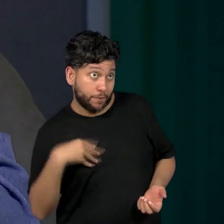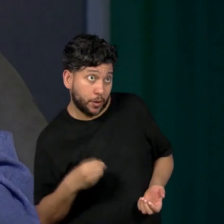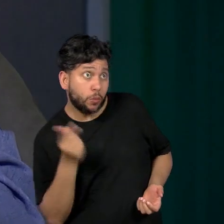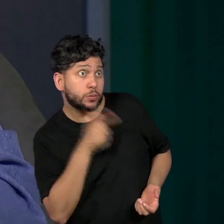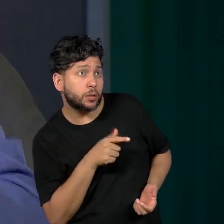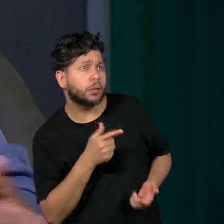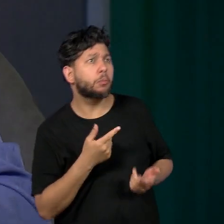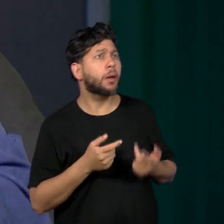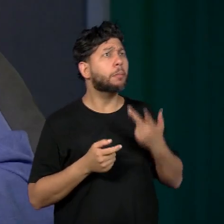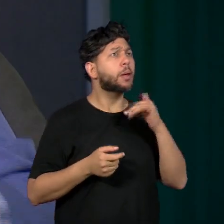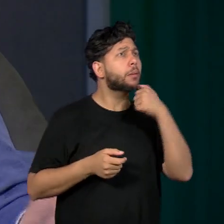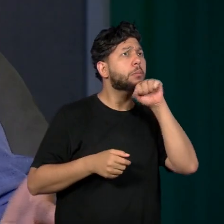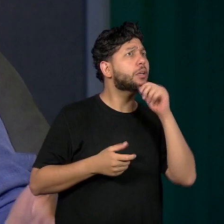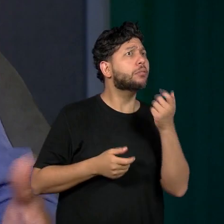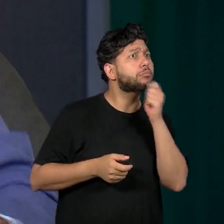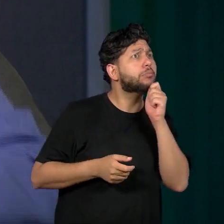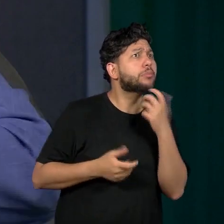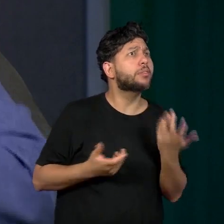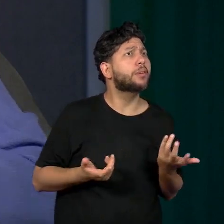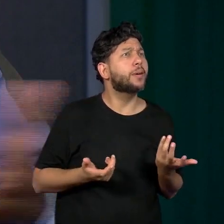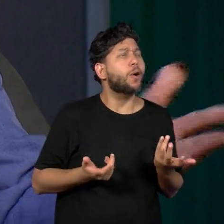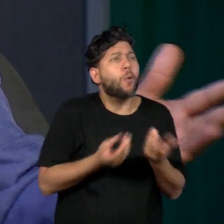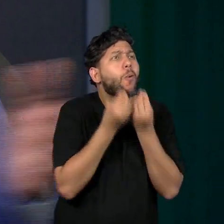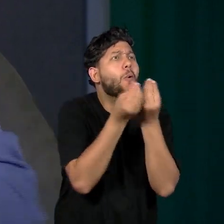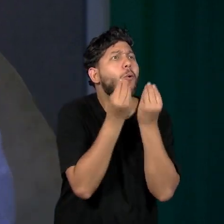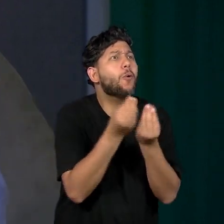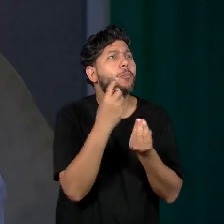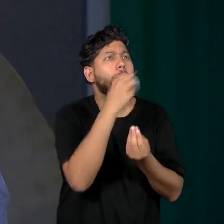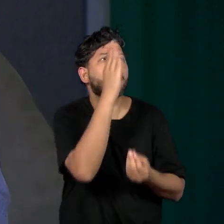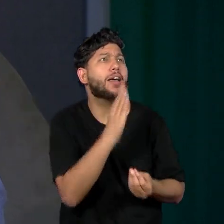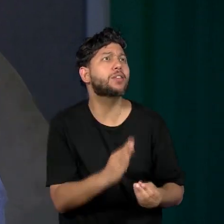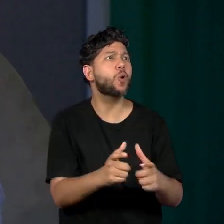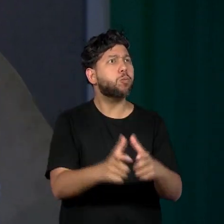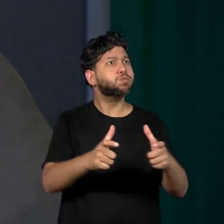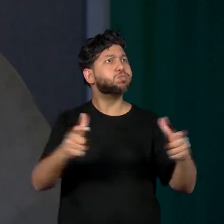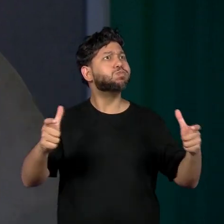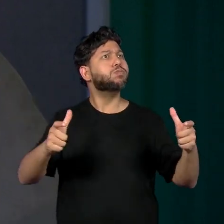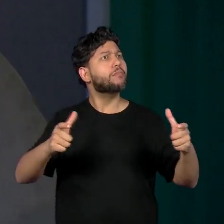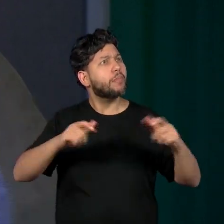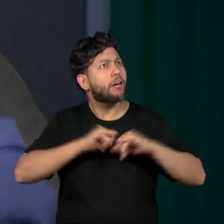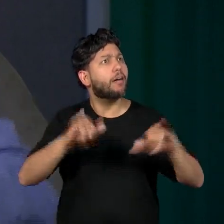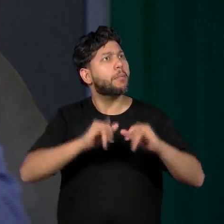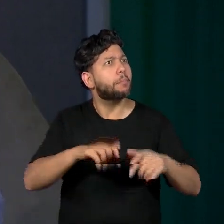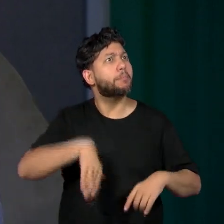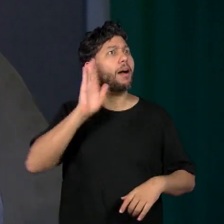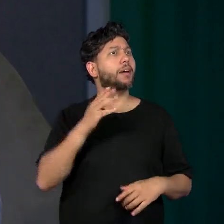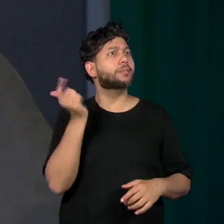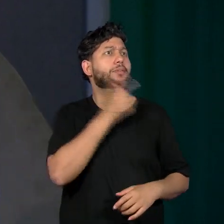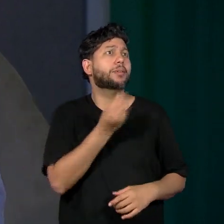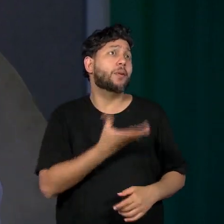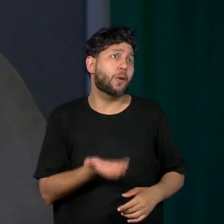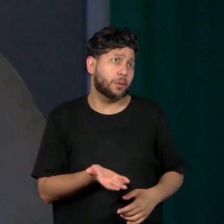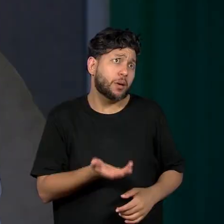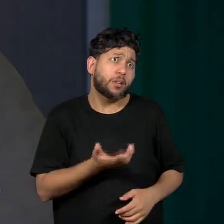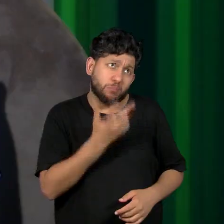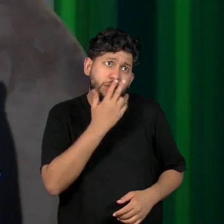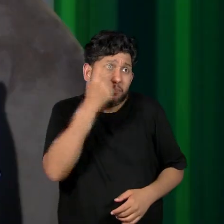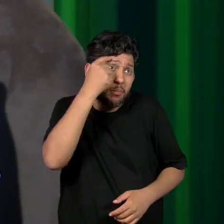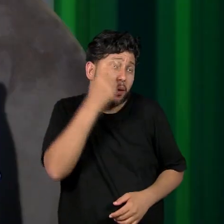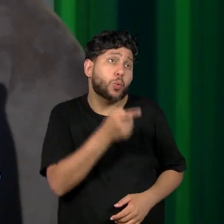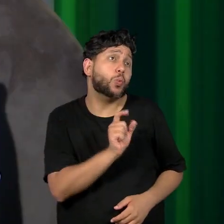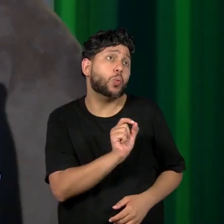se a gente pudesse fazer isso mais por todo o Brasil, semear isso por todo o planeta, certamente a gente teria um mundo melhor, você não acredita?